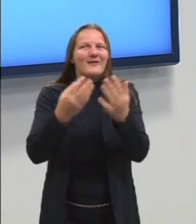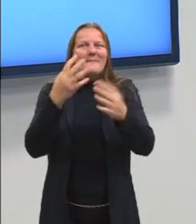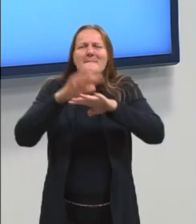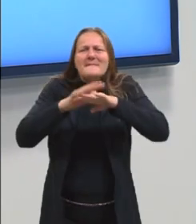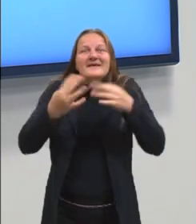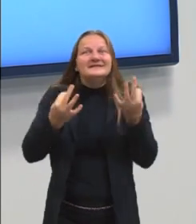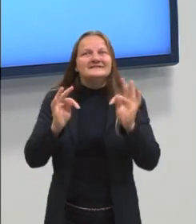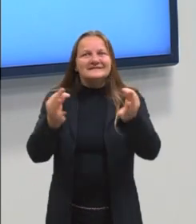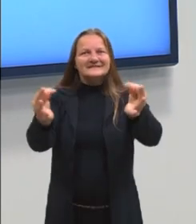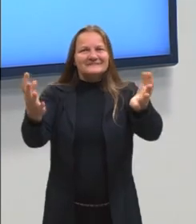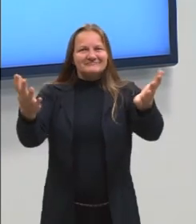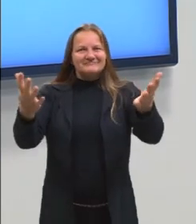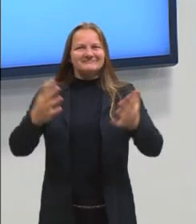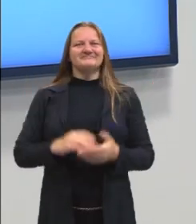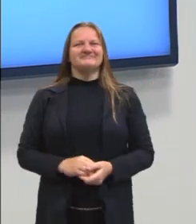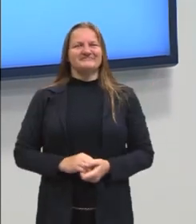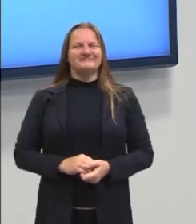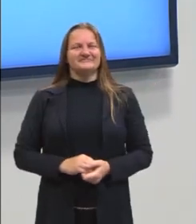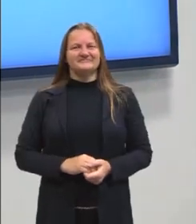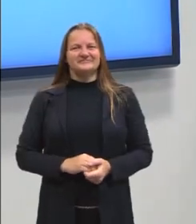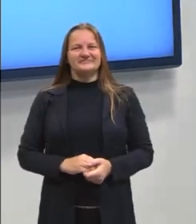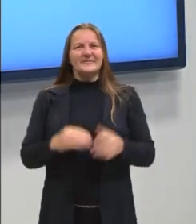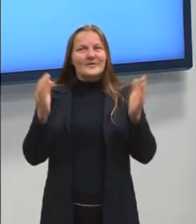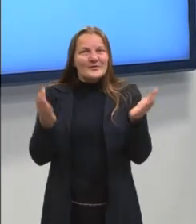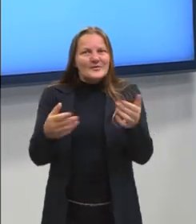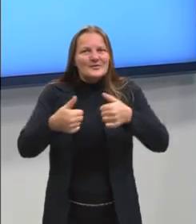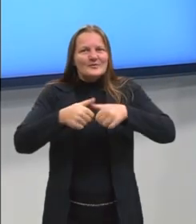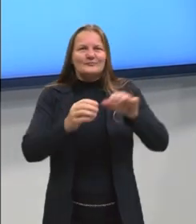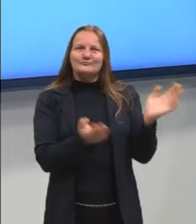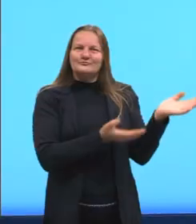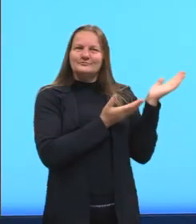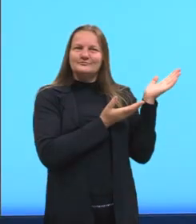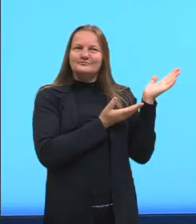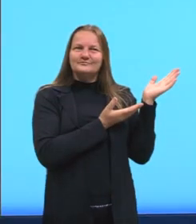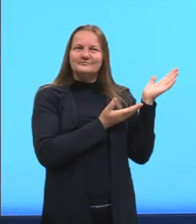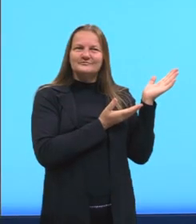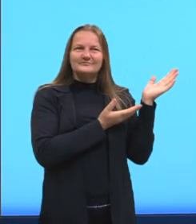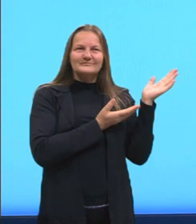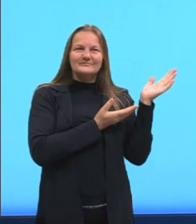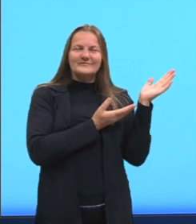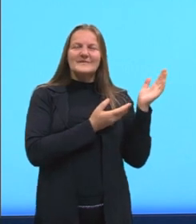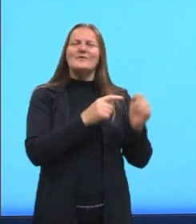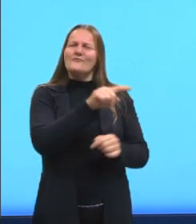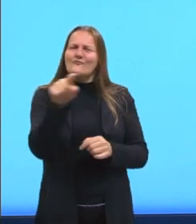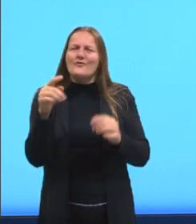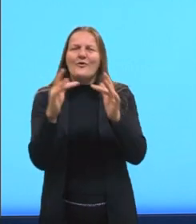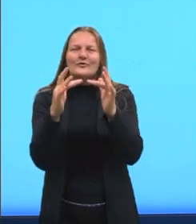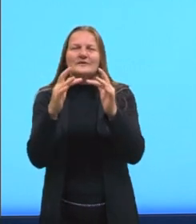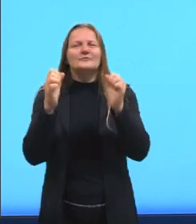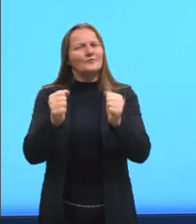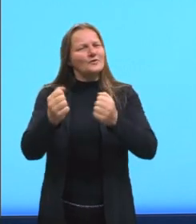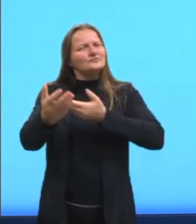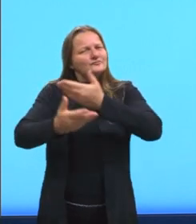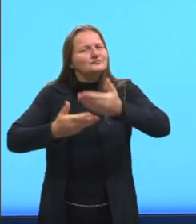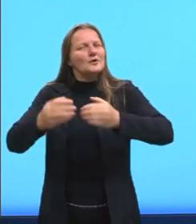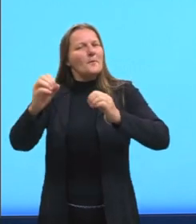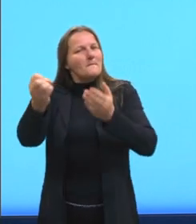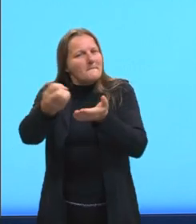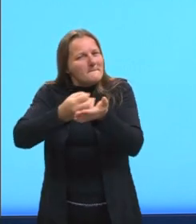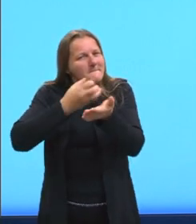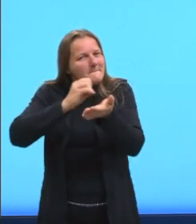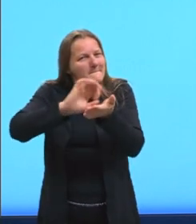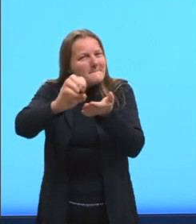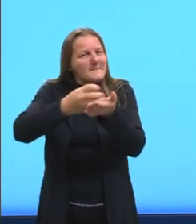matemática e suas tecnologias. Aqui eu deixei para vocês o contato, caso vocês queiram mandar alguma mensagem,